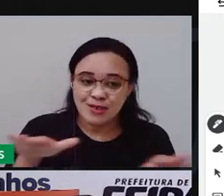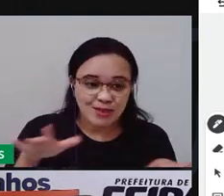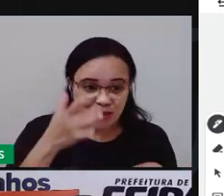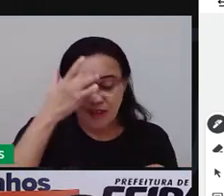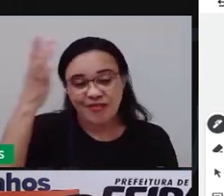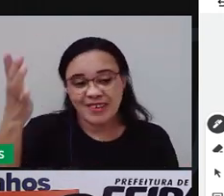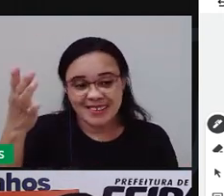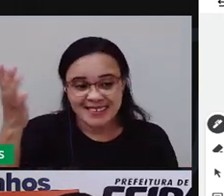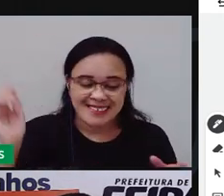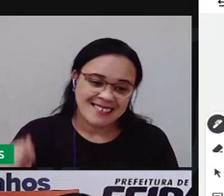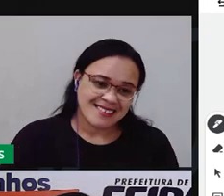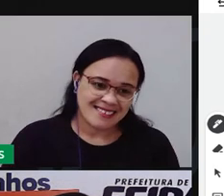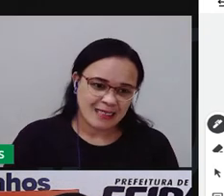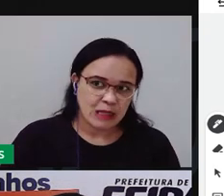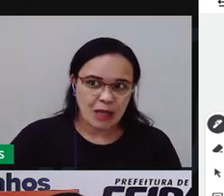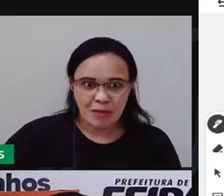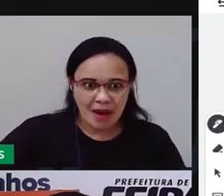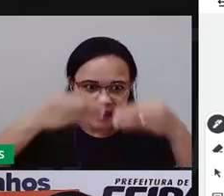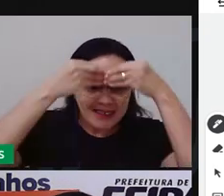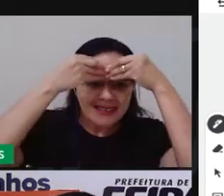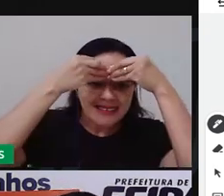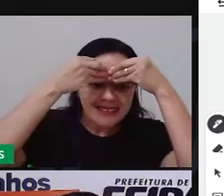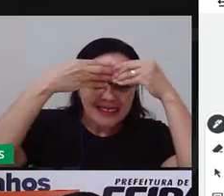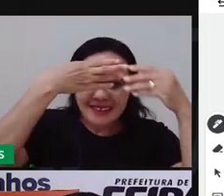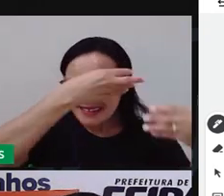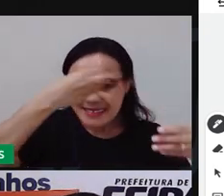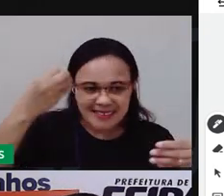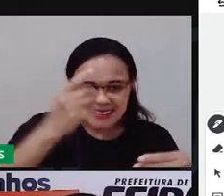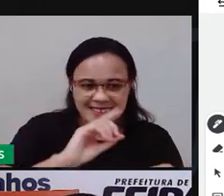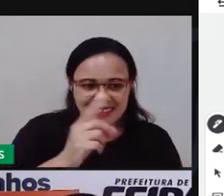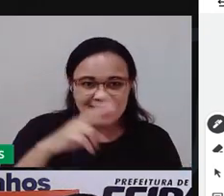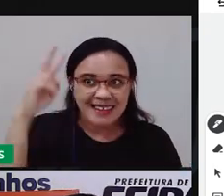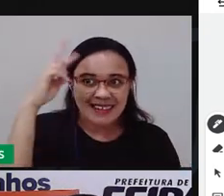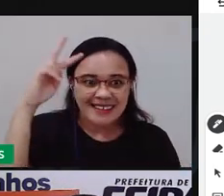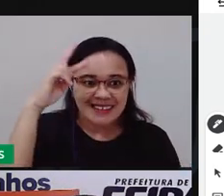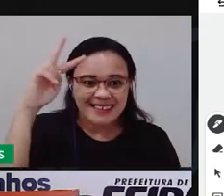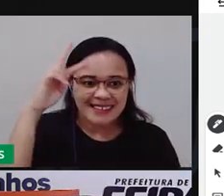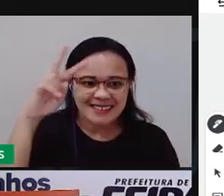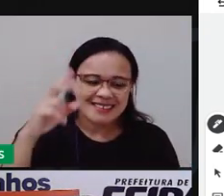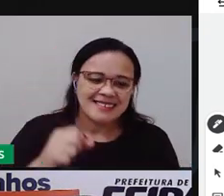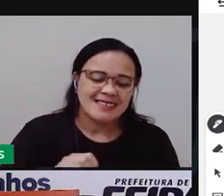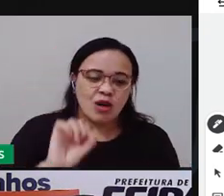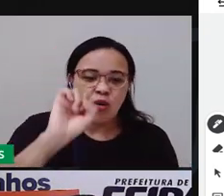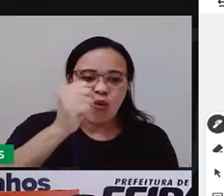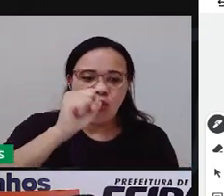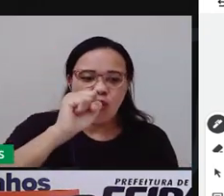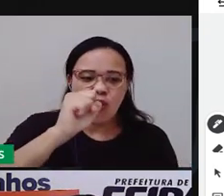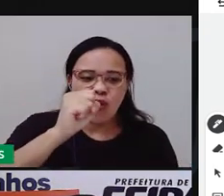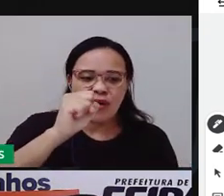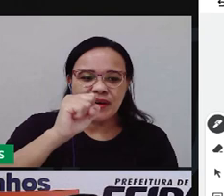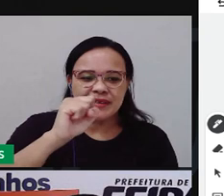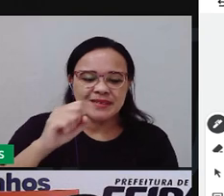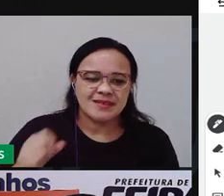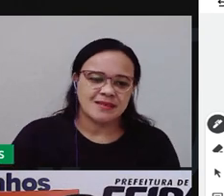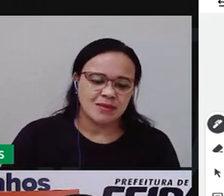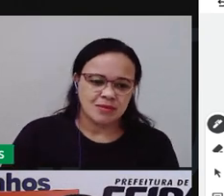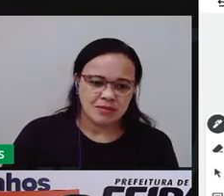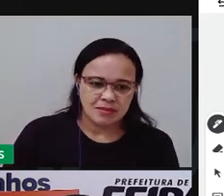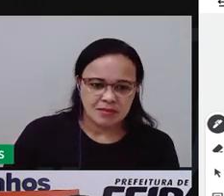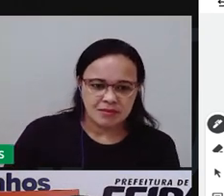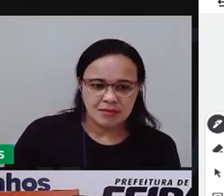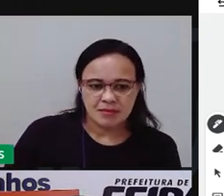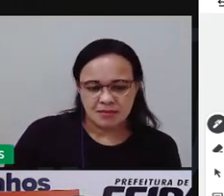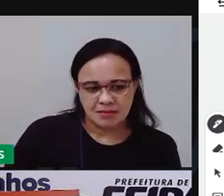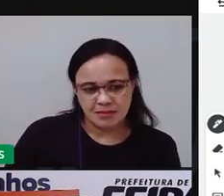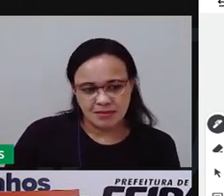quantidade que equivale, né? Que seja igual ao número oito. Que represente o número oito. Então, eu vou fazer